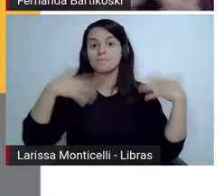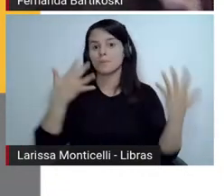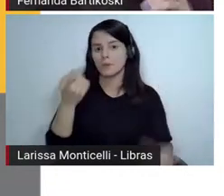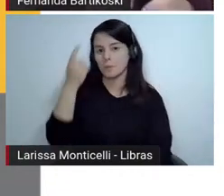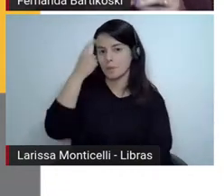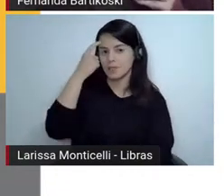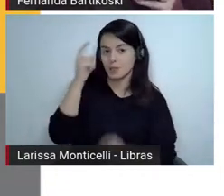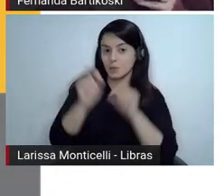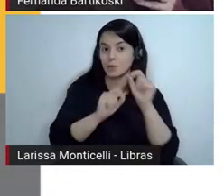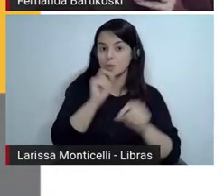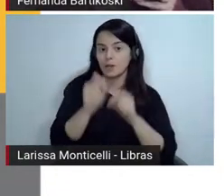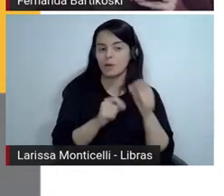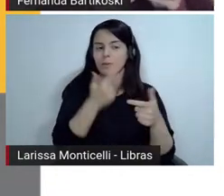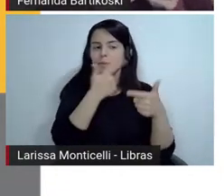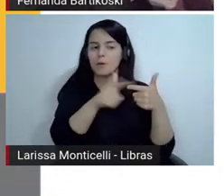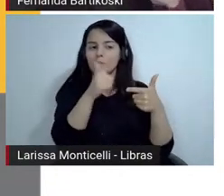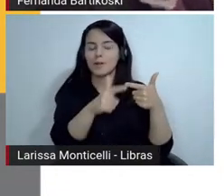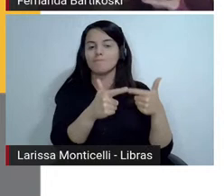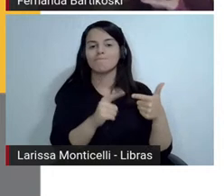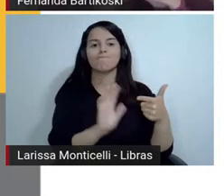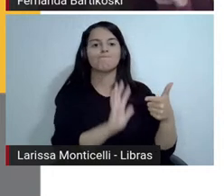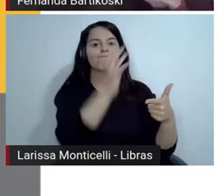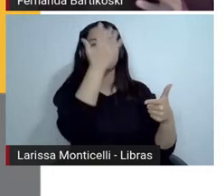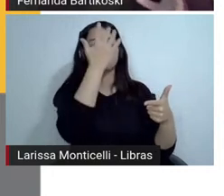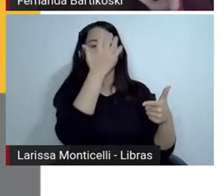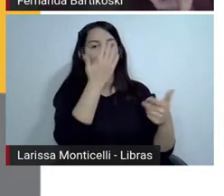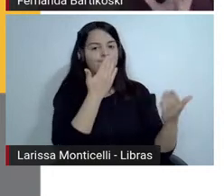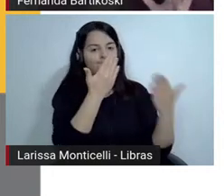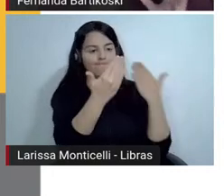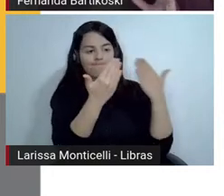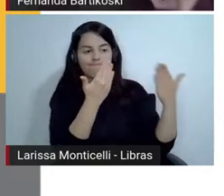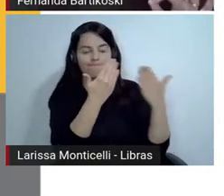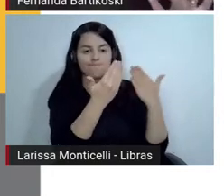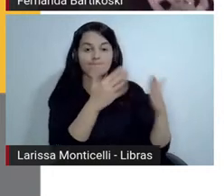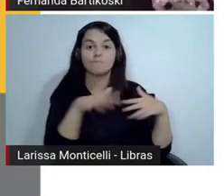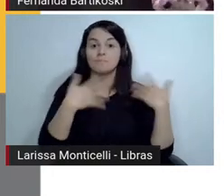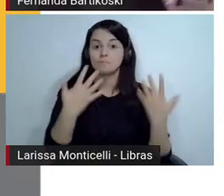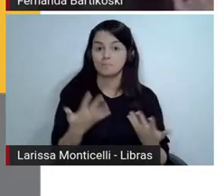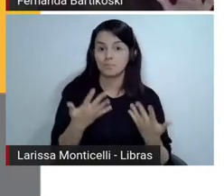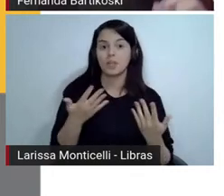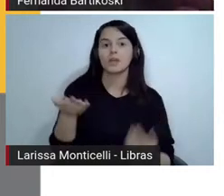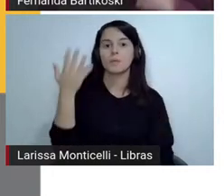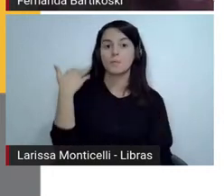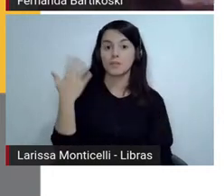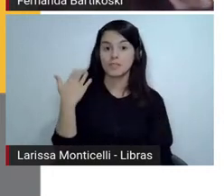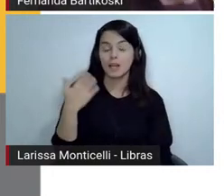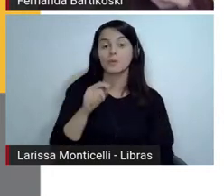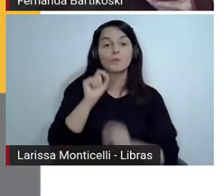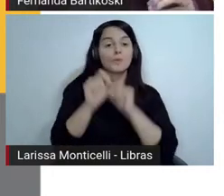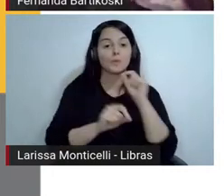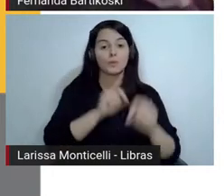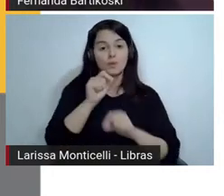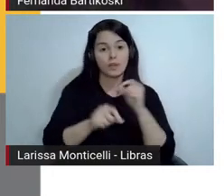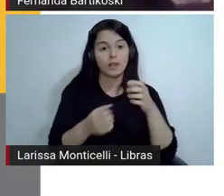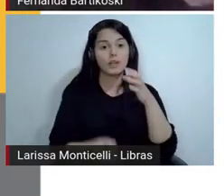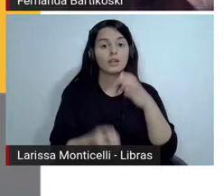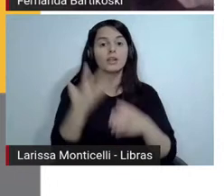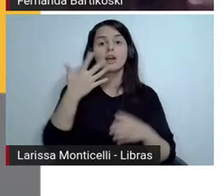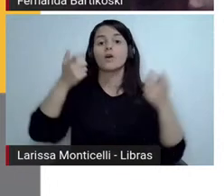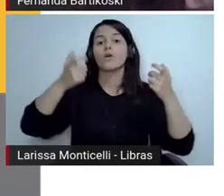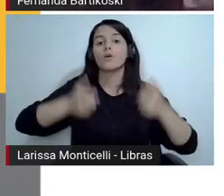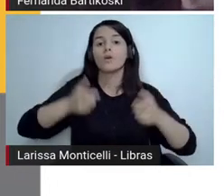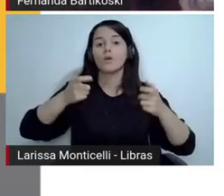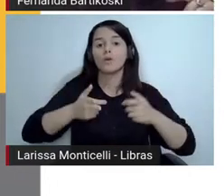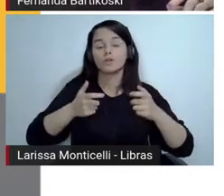e esse enigma vou destacar que a gente produziu no Word mesmo porque há